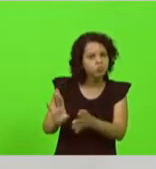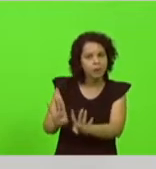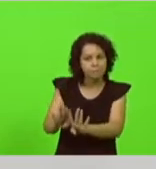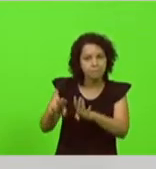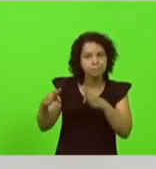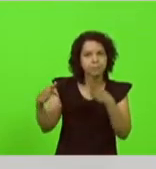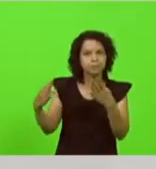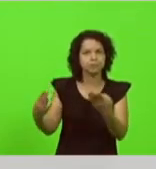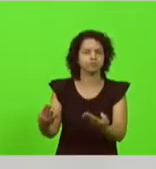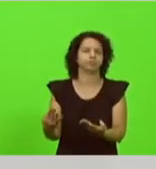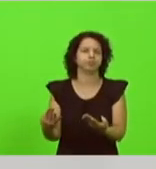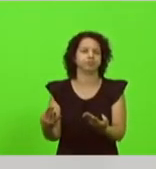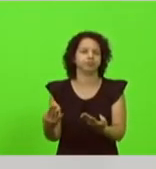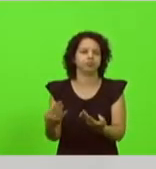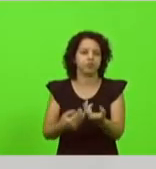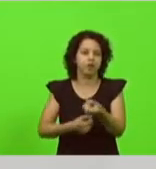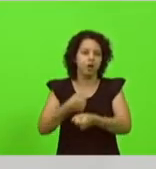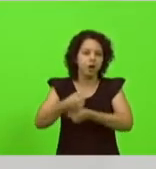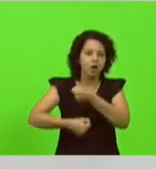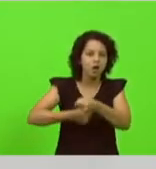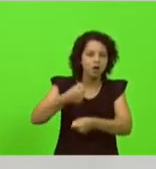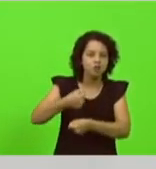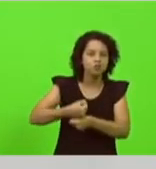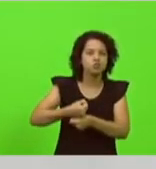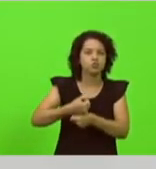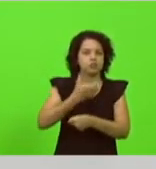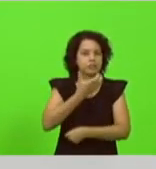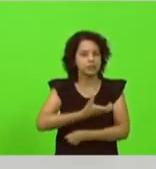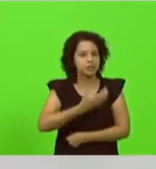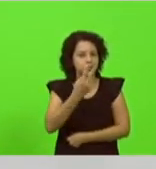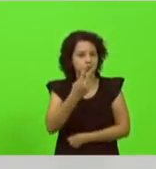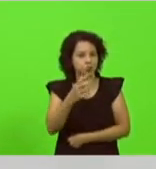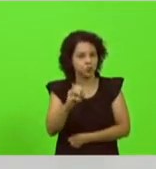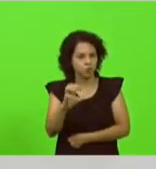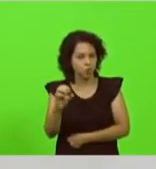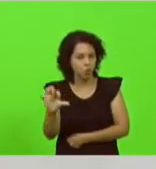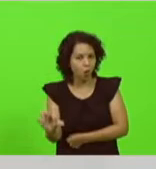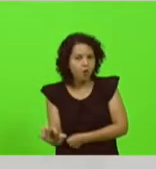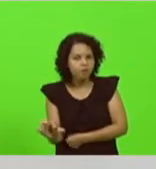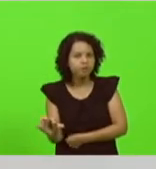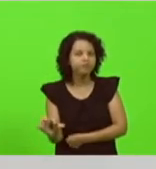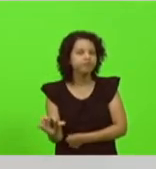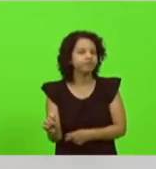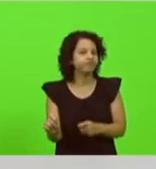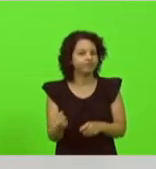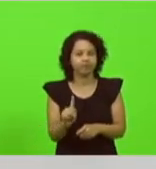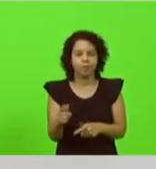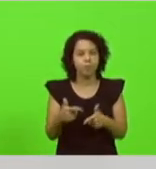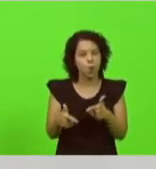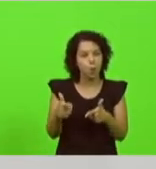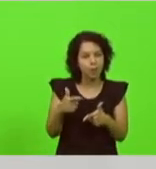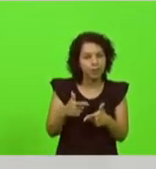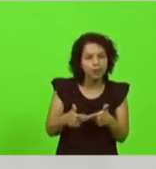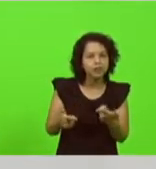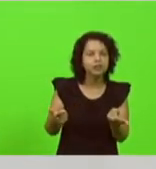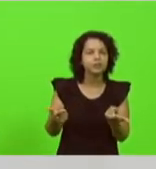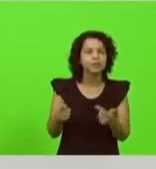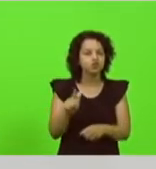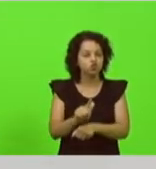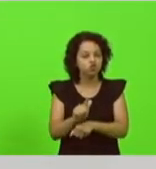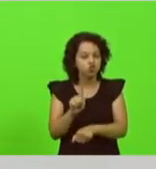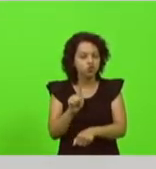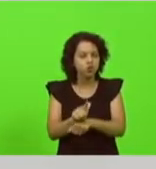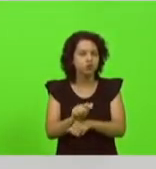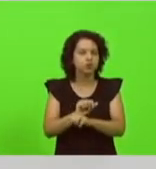a reabertura em dezembro de 2009 não foi suficiente. Problemas com a gestão e transparência da instituição levaram